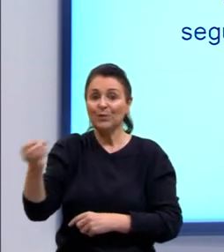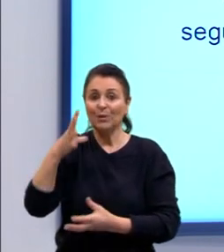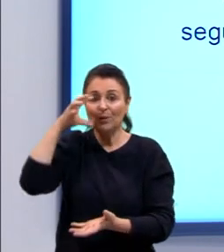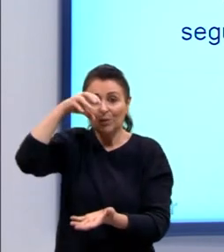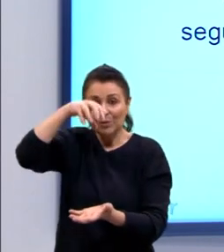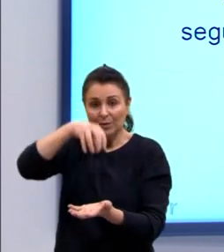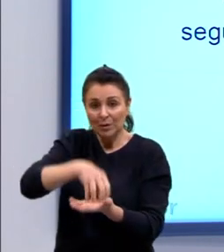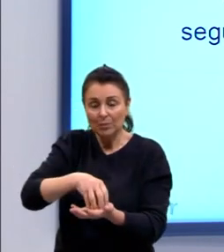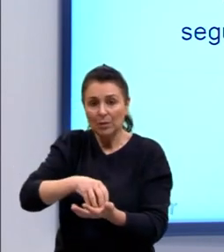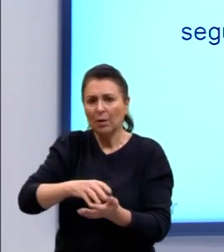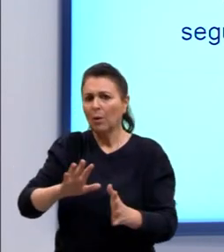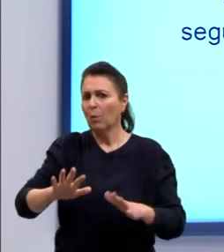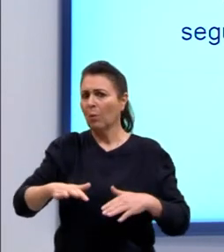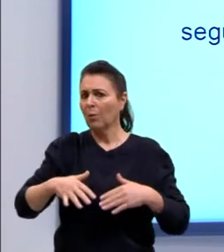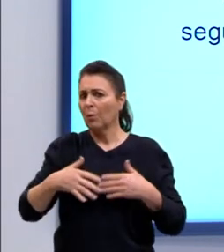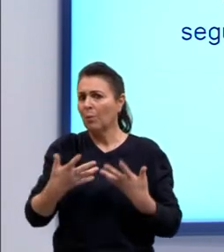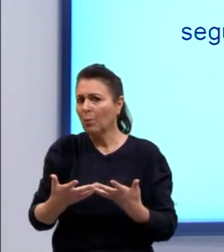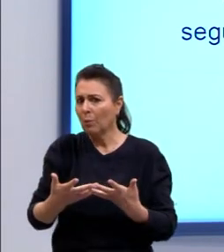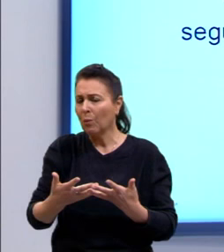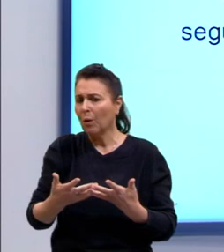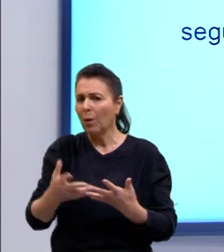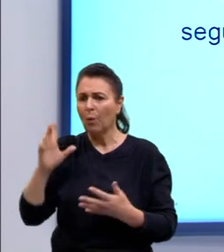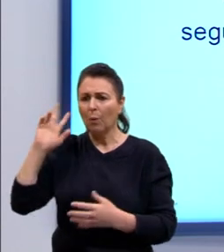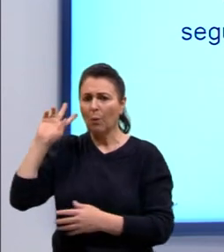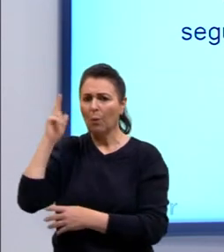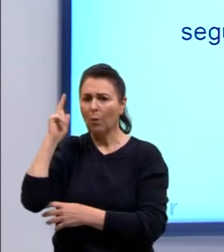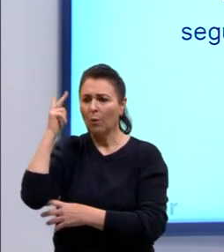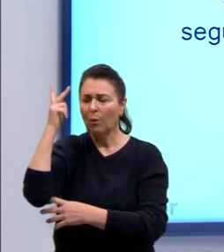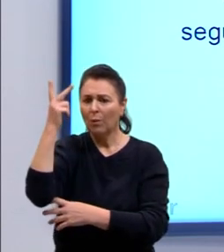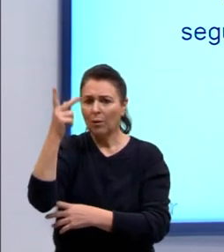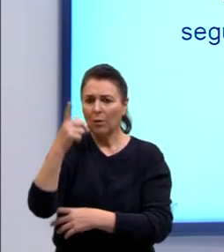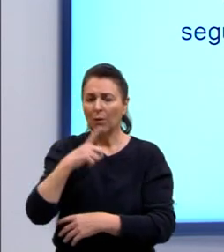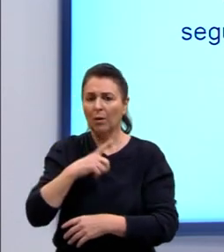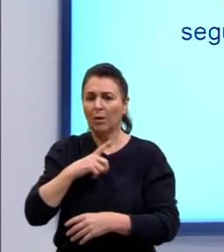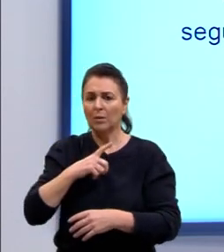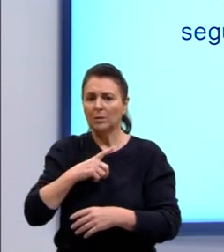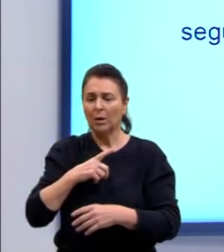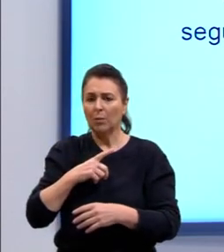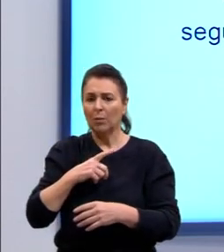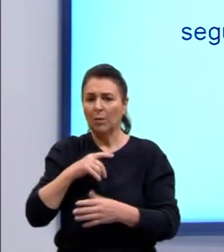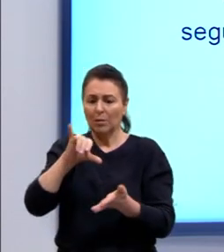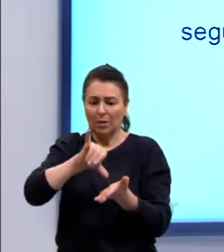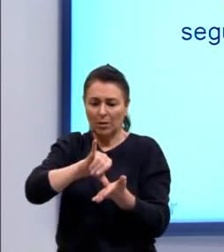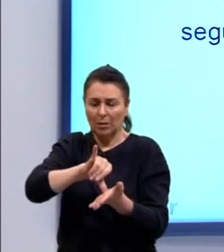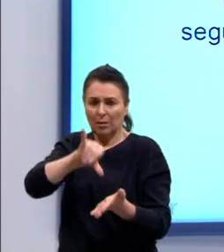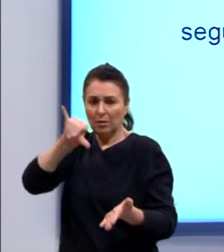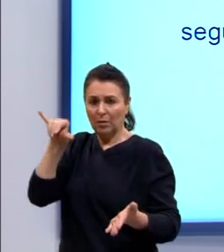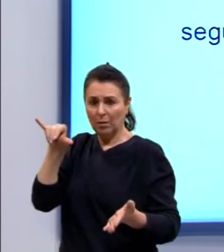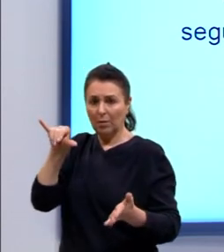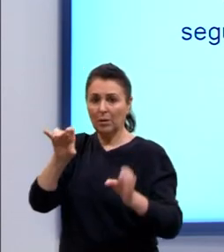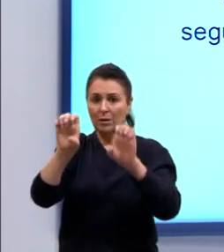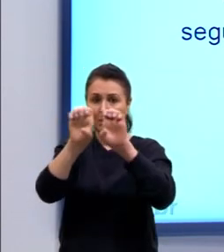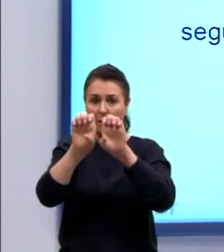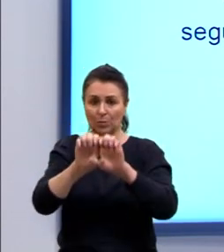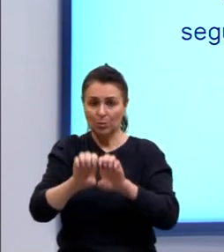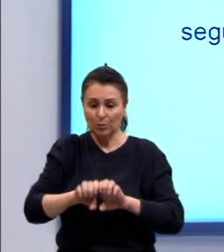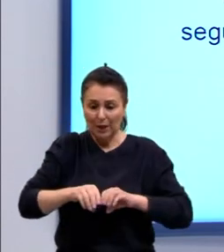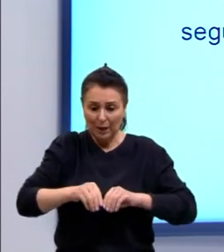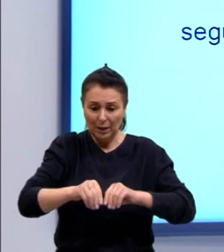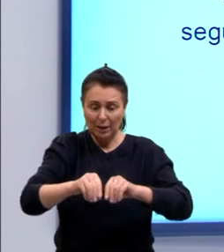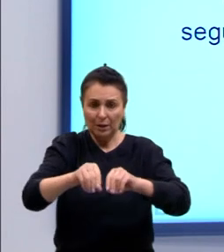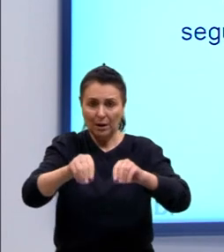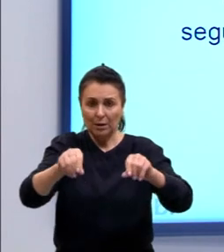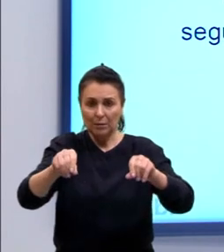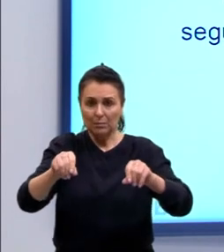deixou qual o legado para essas áreas ocupadas? A desconcentração da estrutura fundiária é